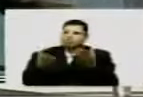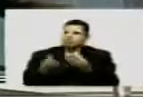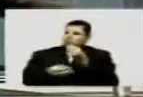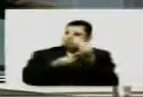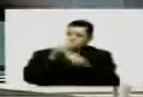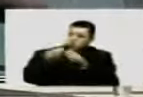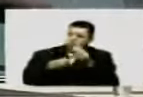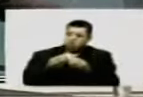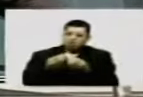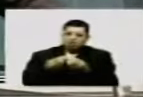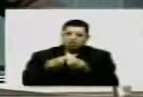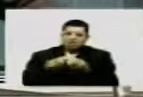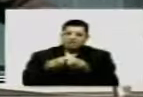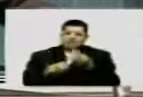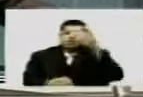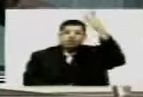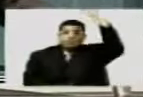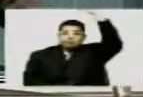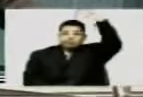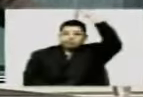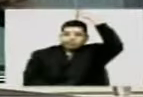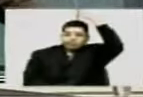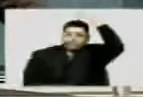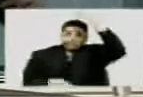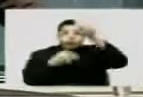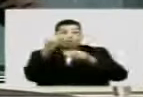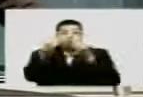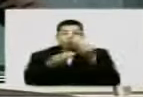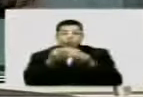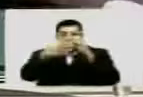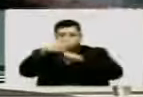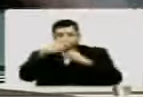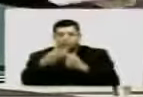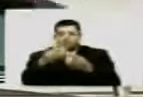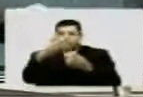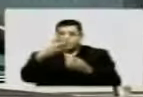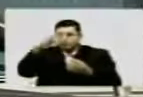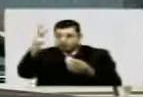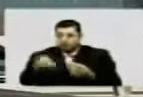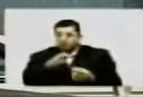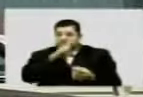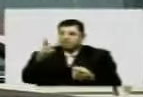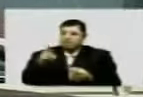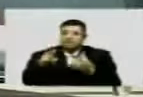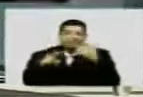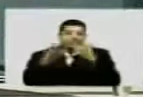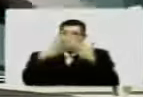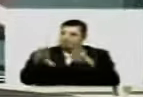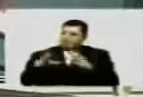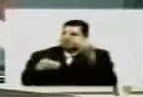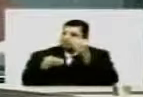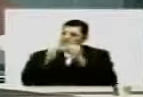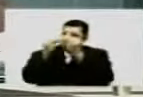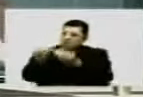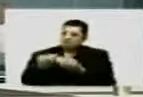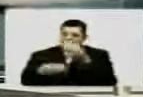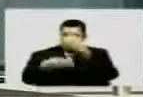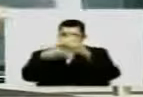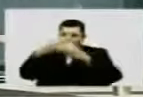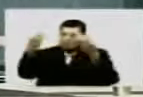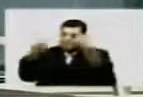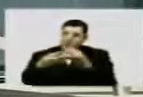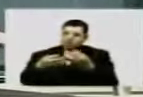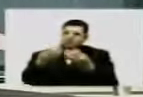era aí, deputado Avela, isso é uma bandalheira. Como é que uma empresa recebe 4 milhões de reais, não entrega a obra,